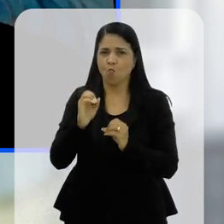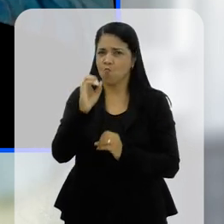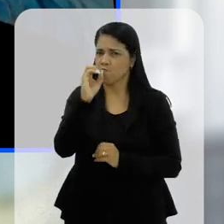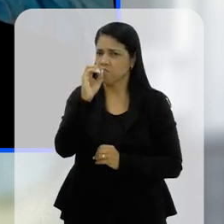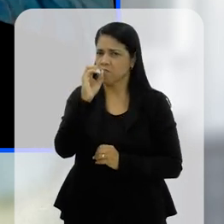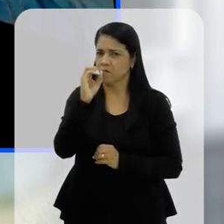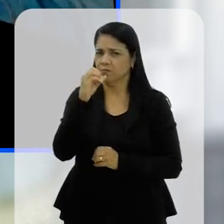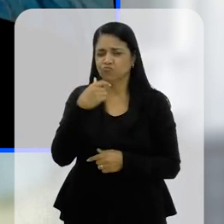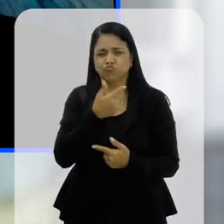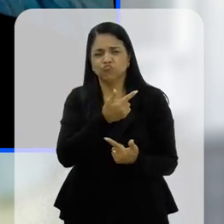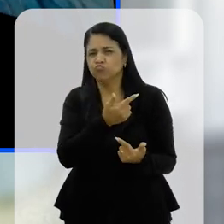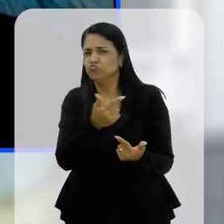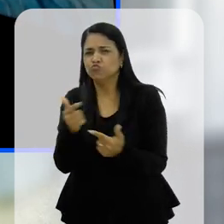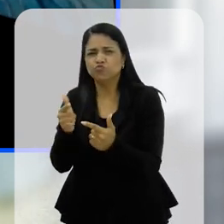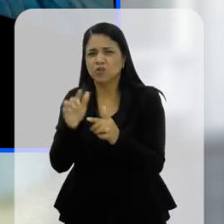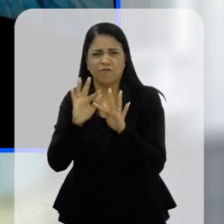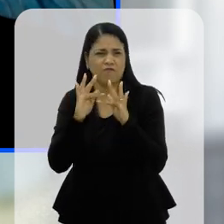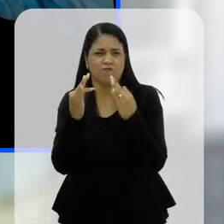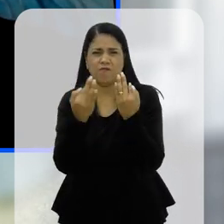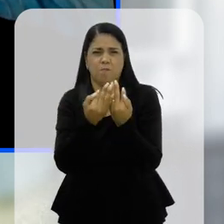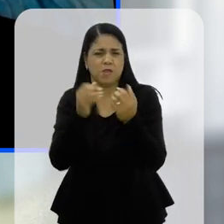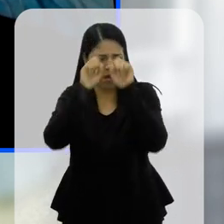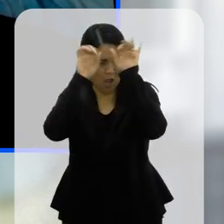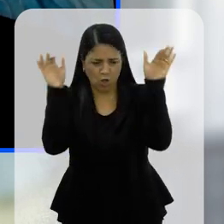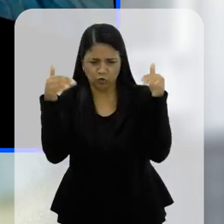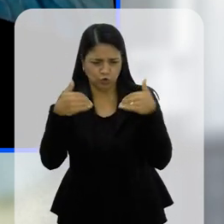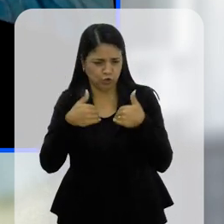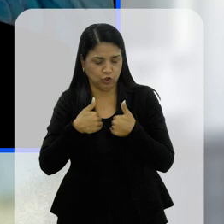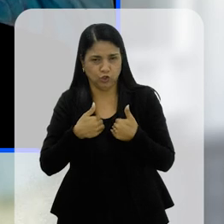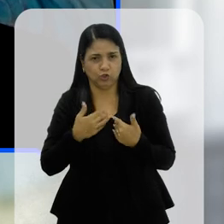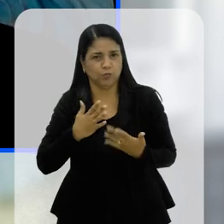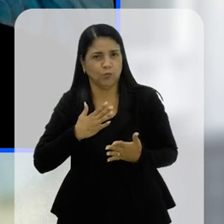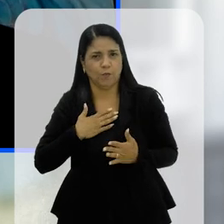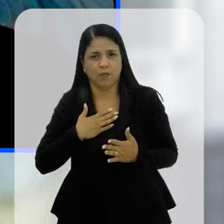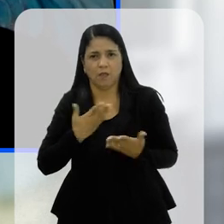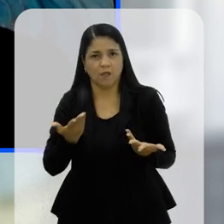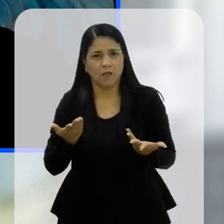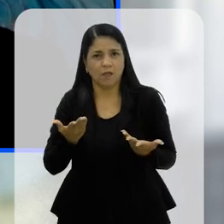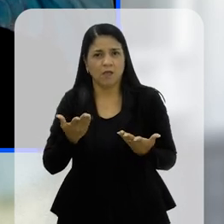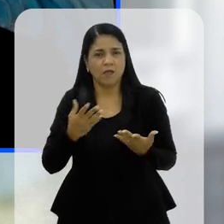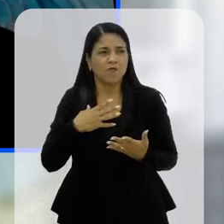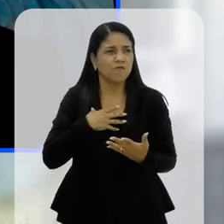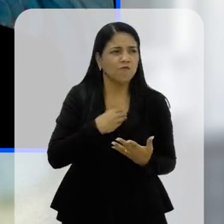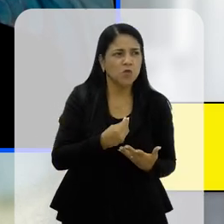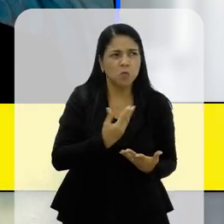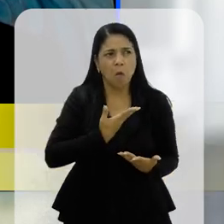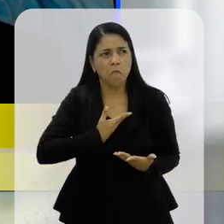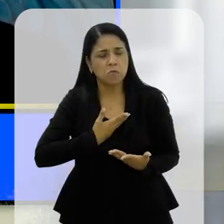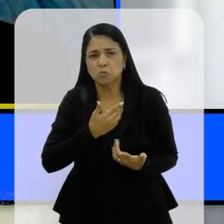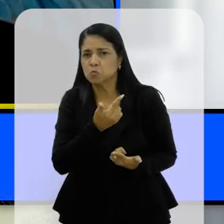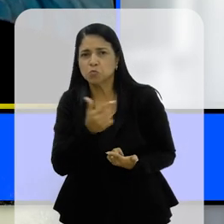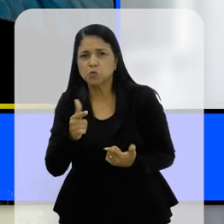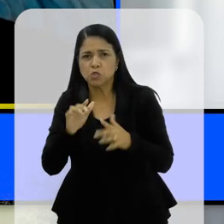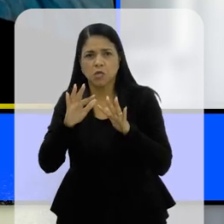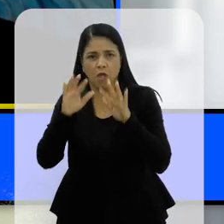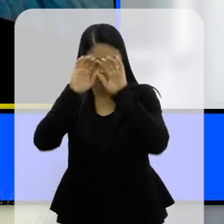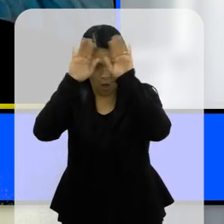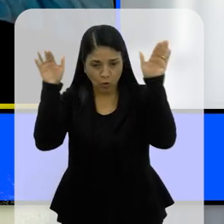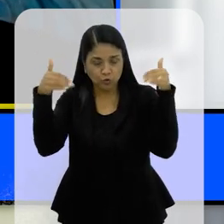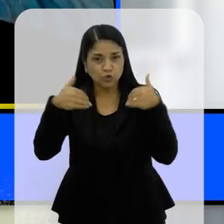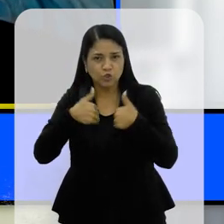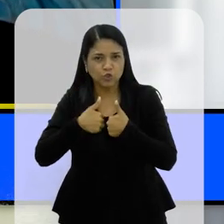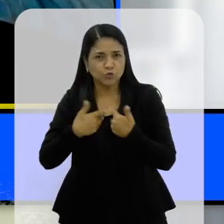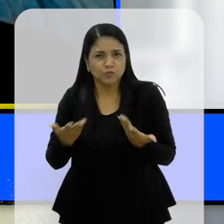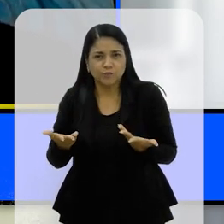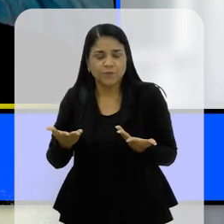zero, até porque eu não tinha ninguém na minha família com autismo, nem mesmo filhos de conhecidos e tudo mais,